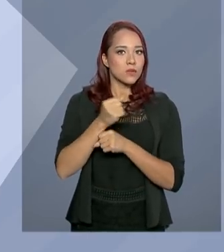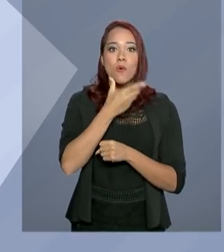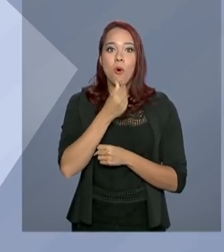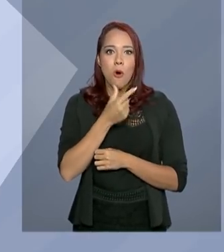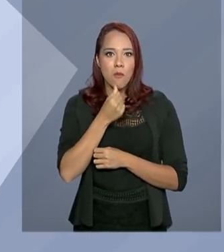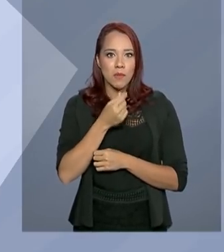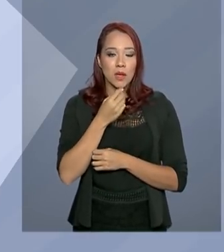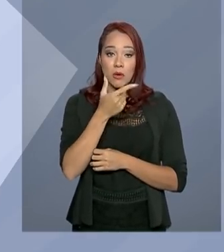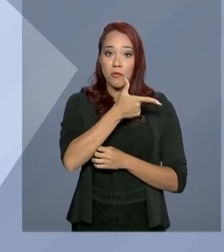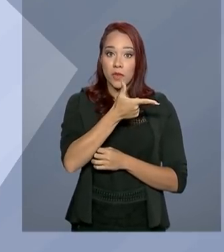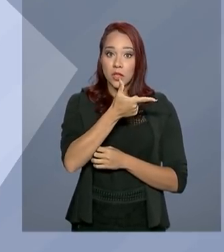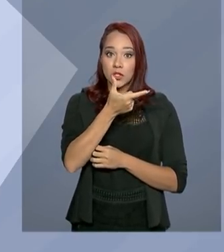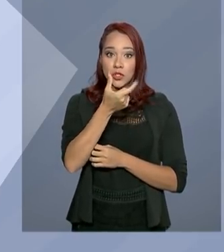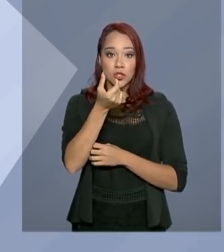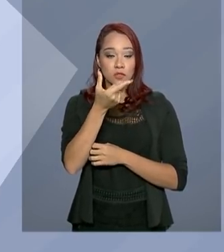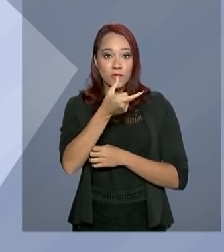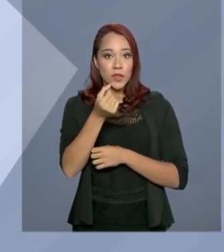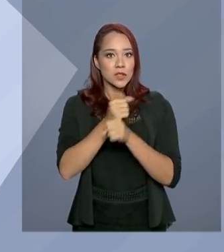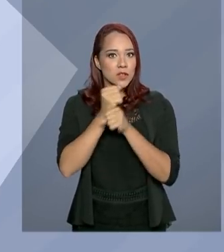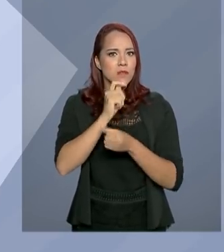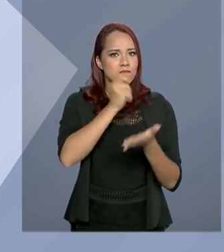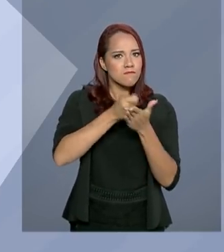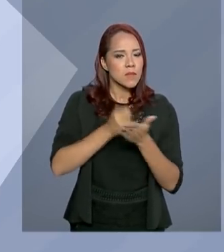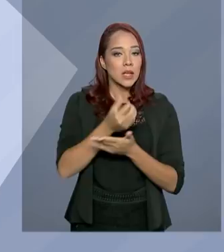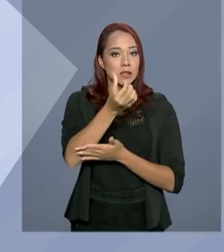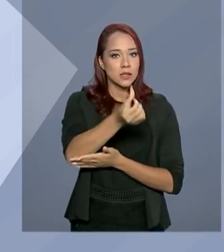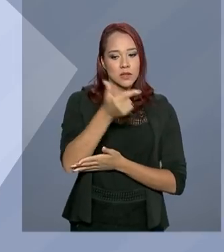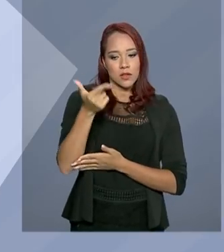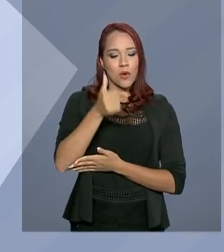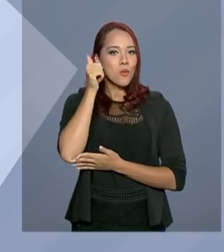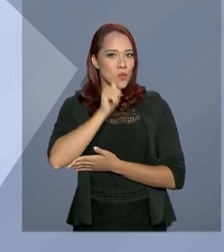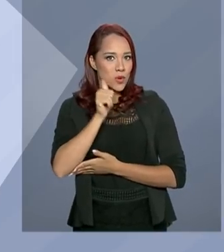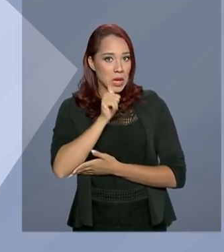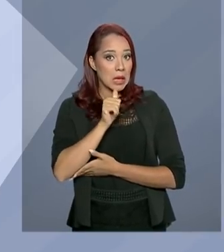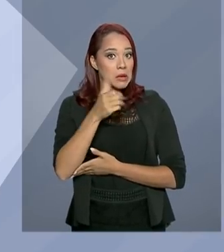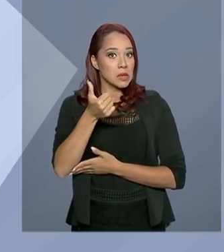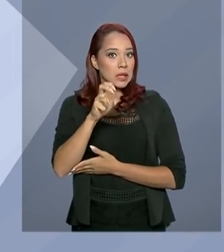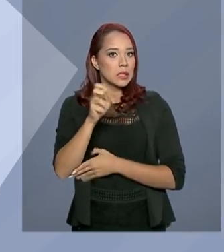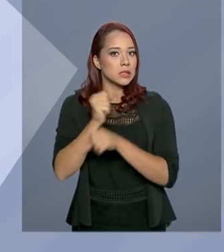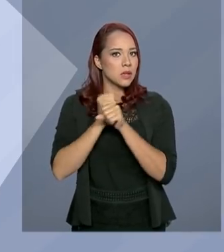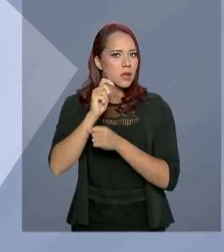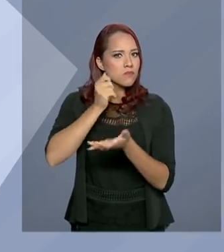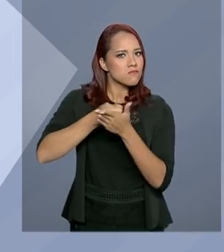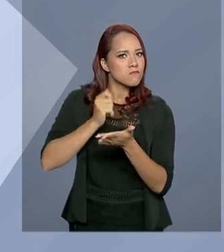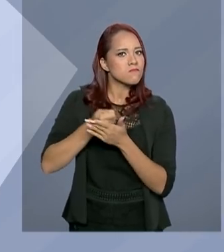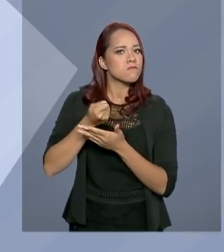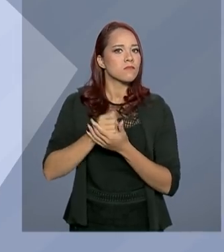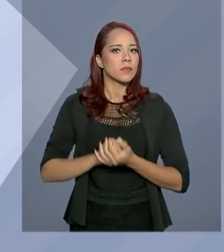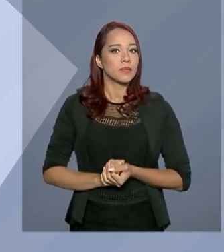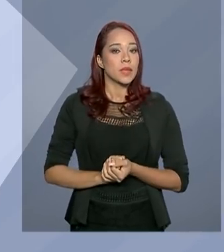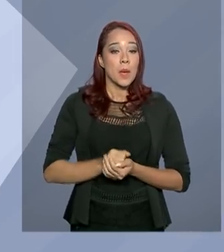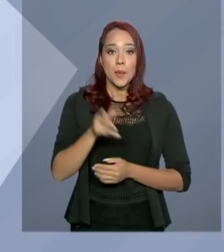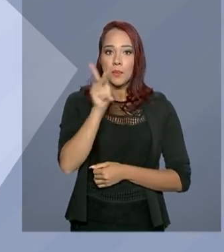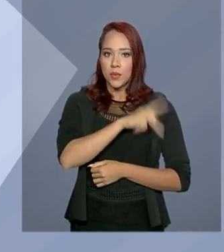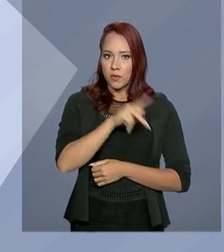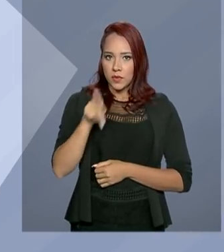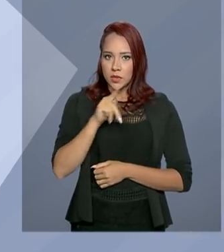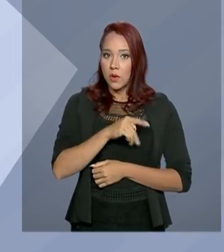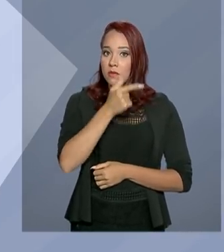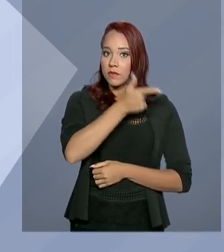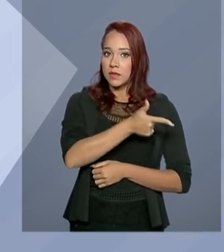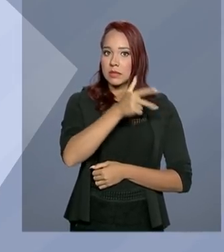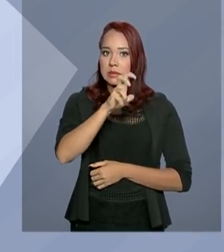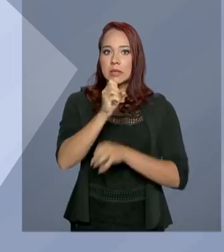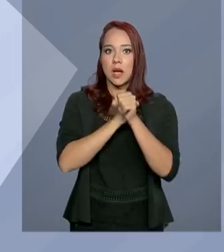com 20 anos de contribuição, e 62 para mulheres, com 15 anos de contribuição. Para os professores, são